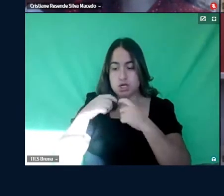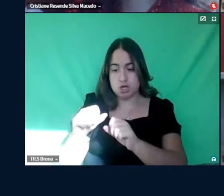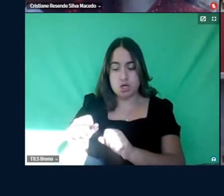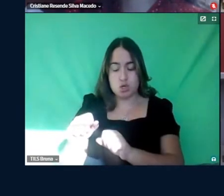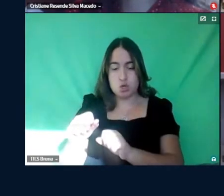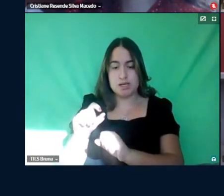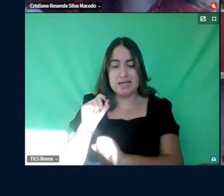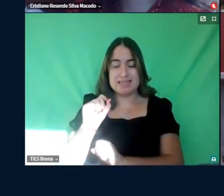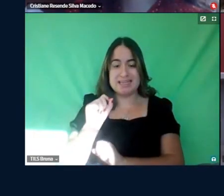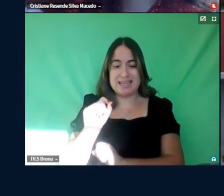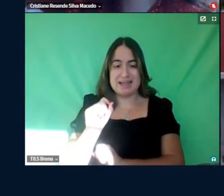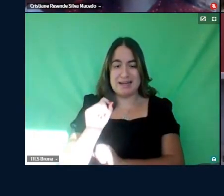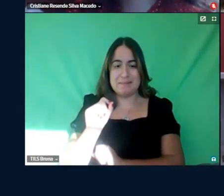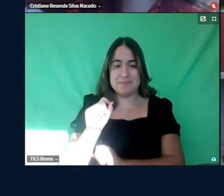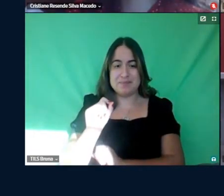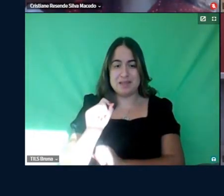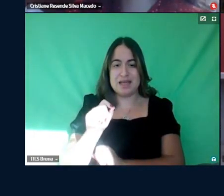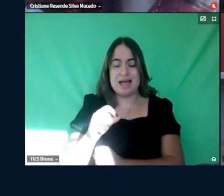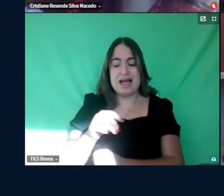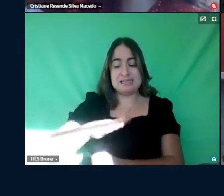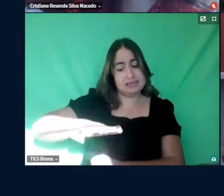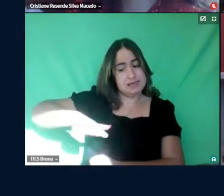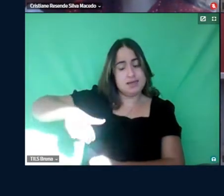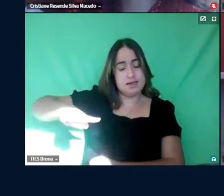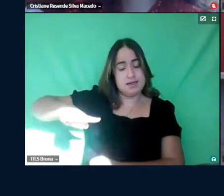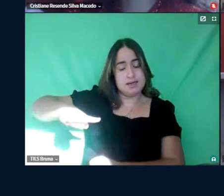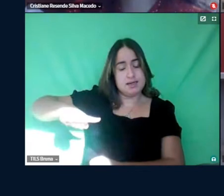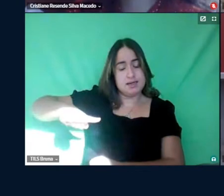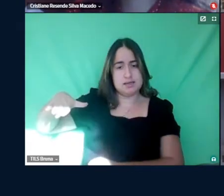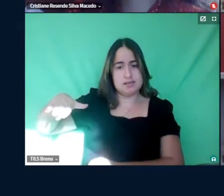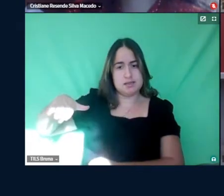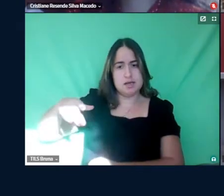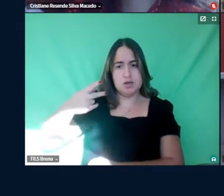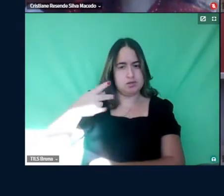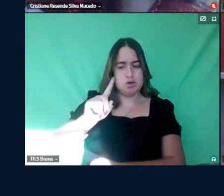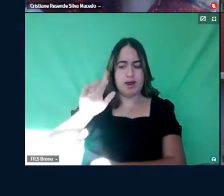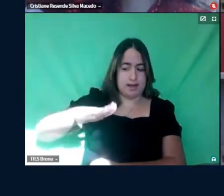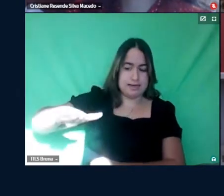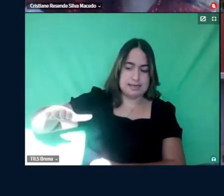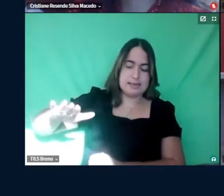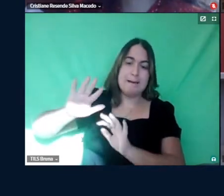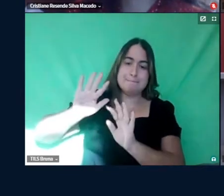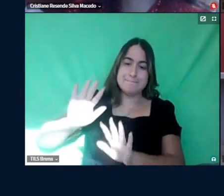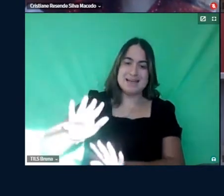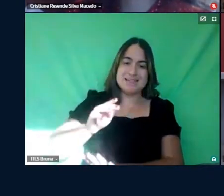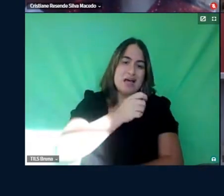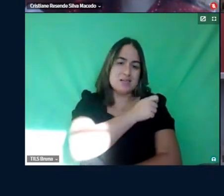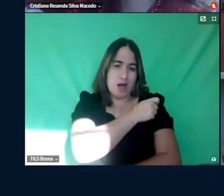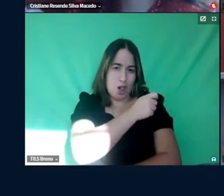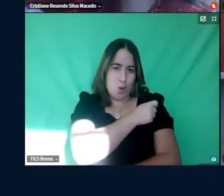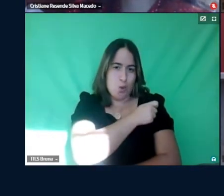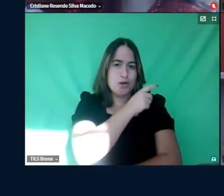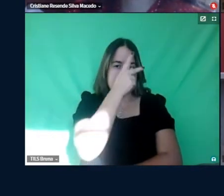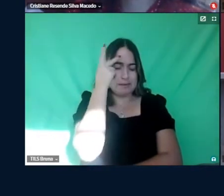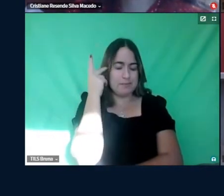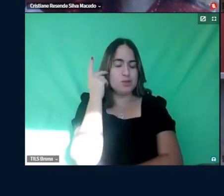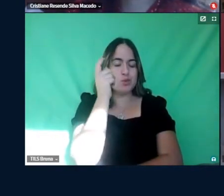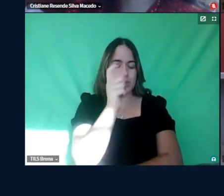de que essas crianças, né, e no seu caso não era uma criança, mas enfim, né, de que esses sujeitos, essas pessoas,